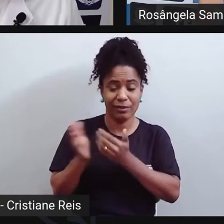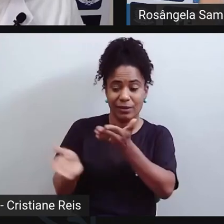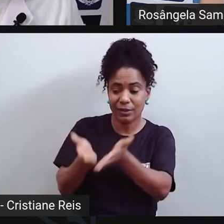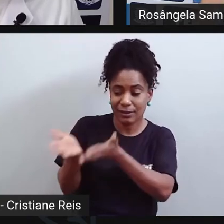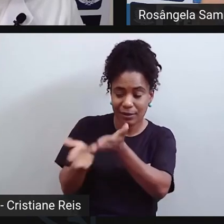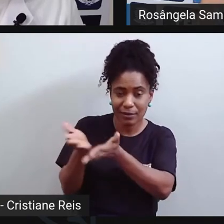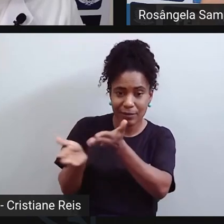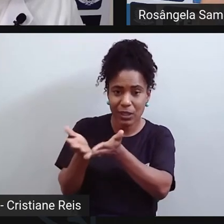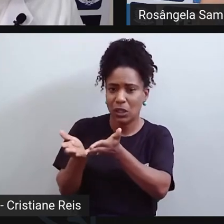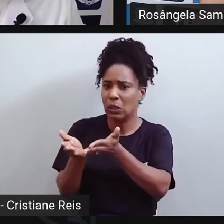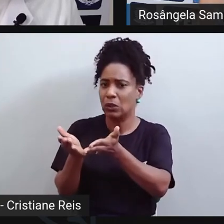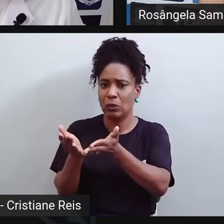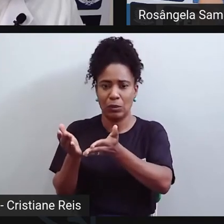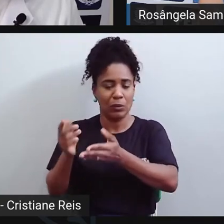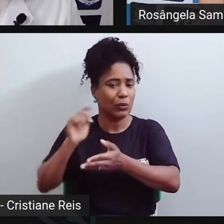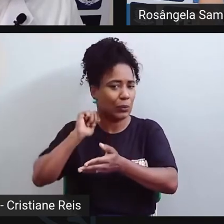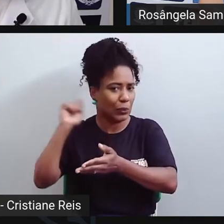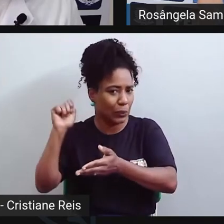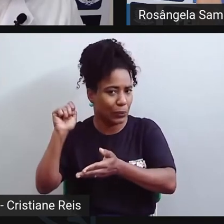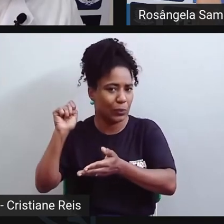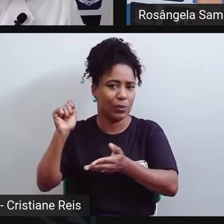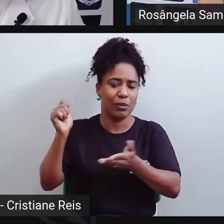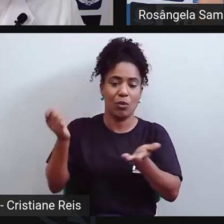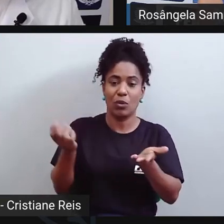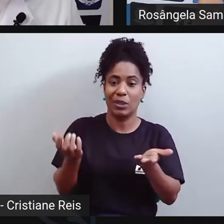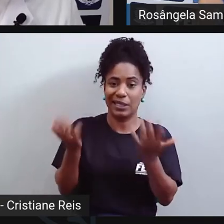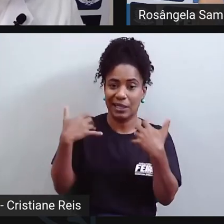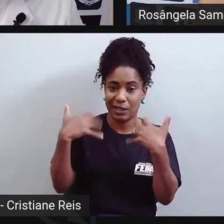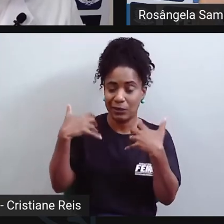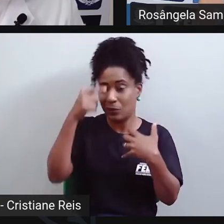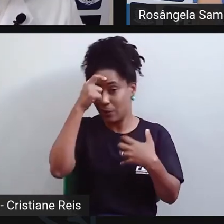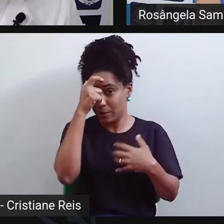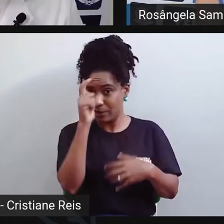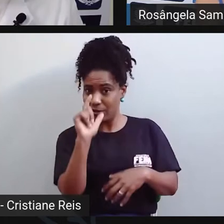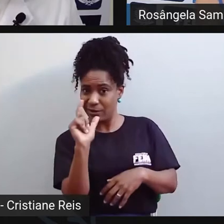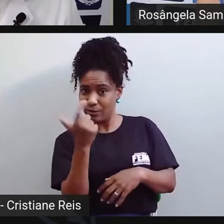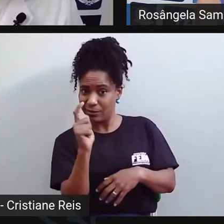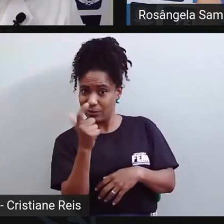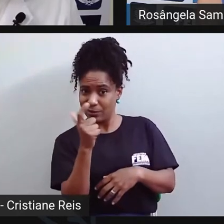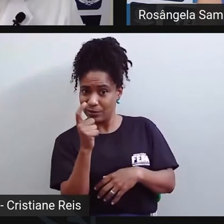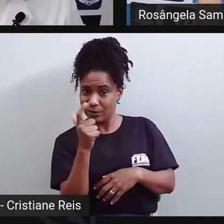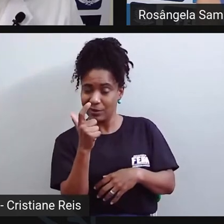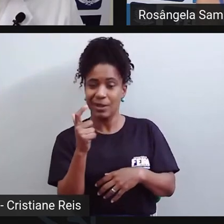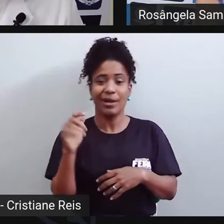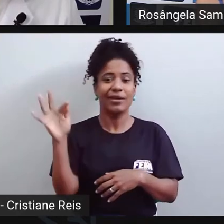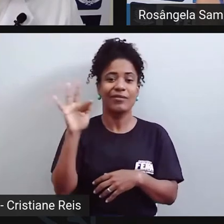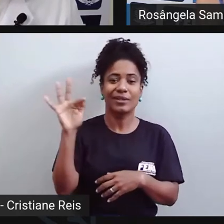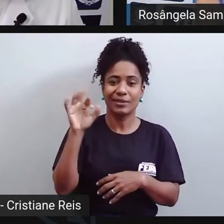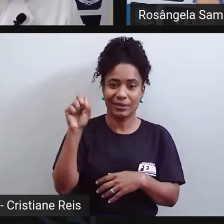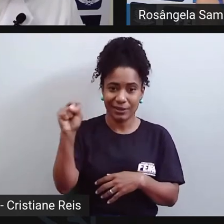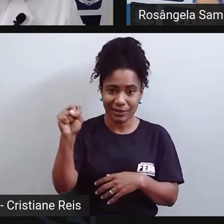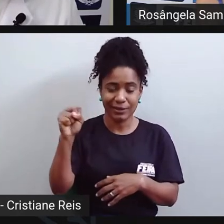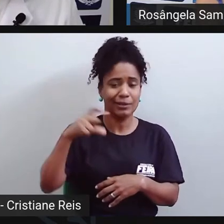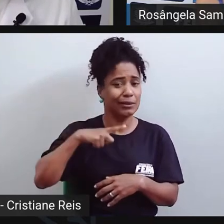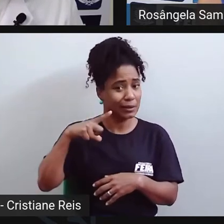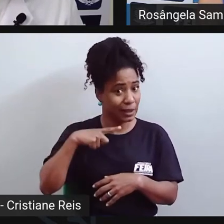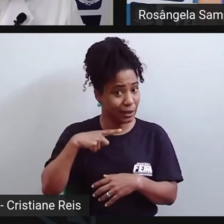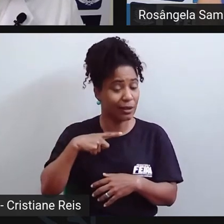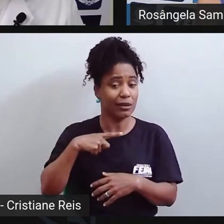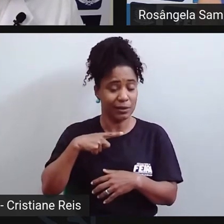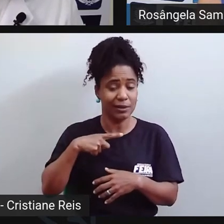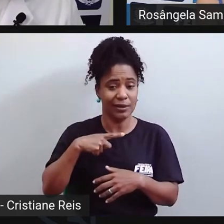qualquer transtorno a nível de saúde mental, em Feira de Santana nós temos uma rede de saúde mental